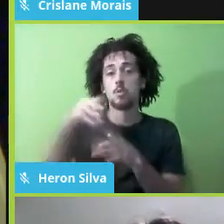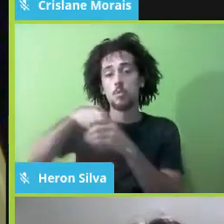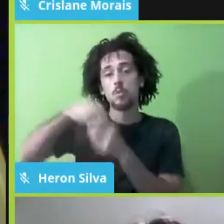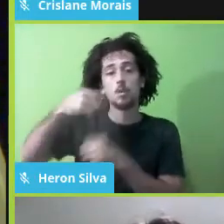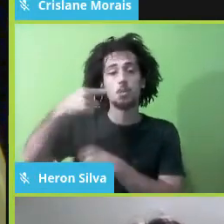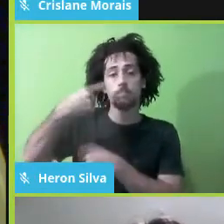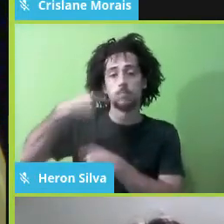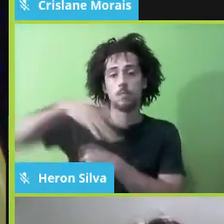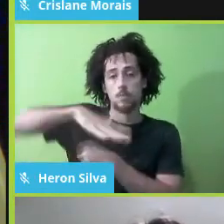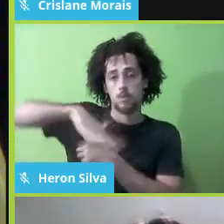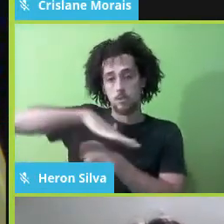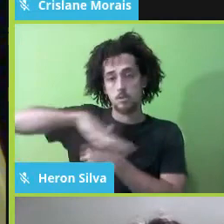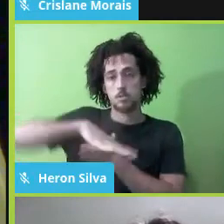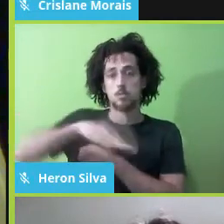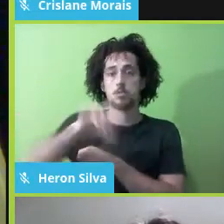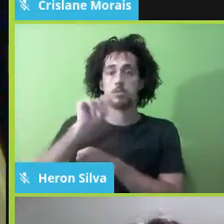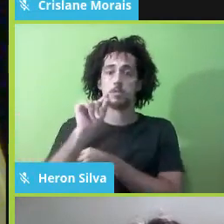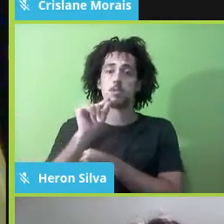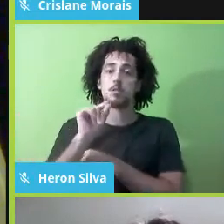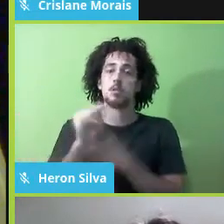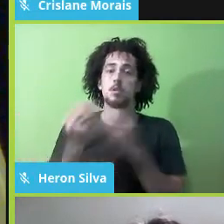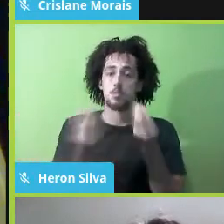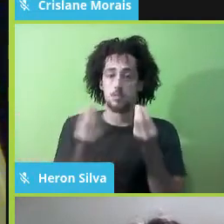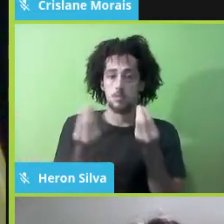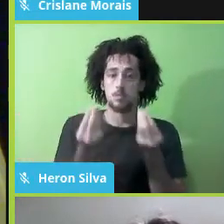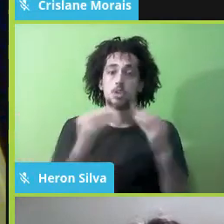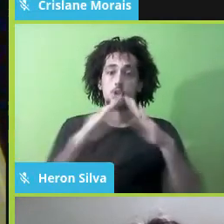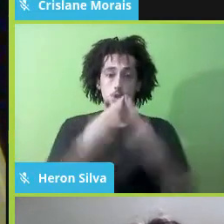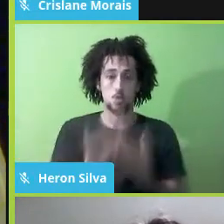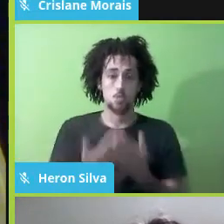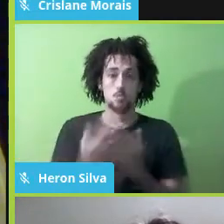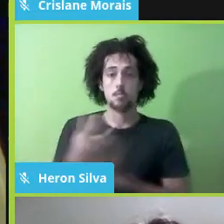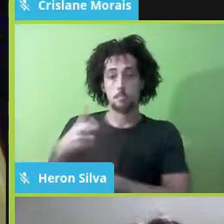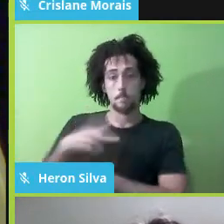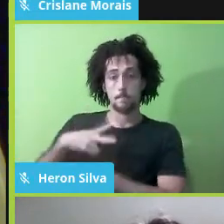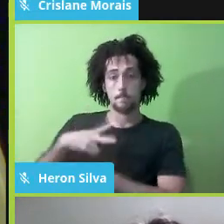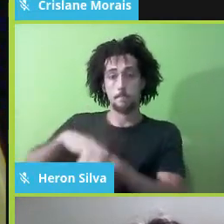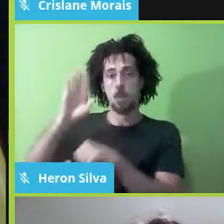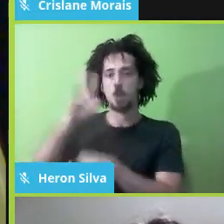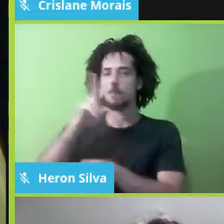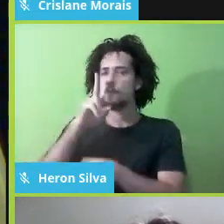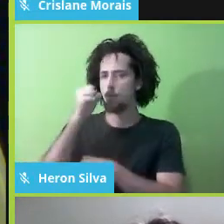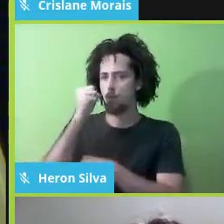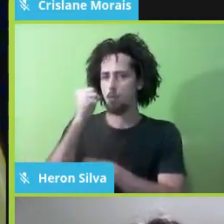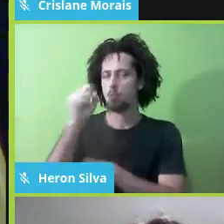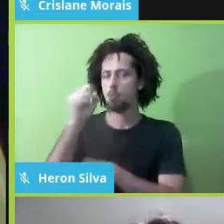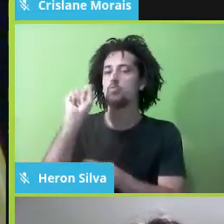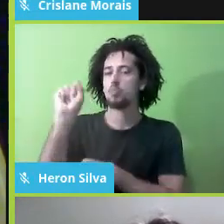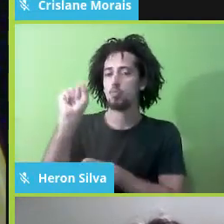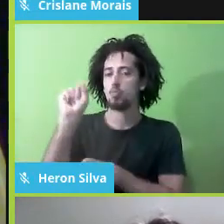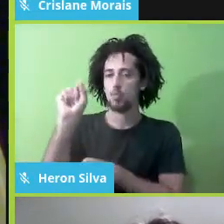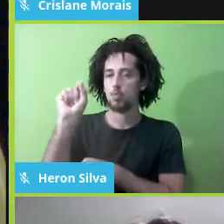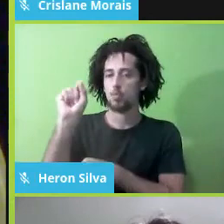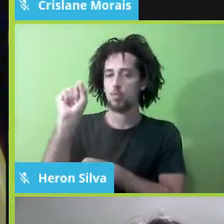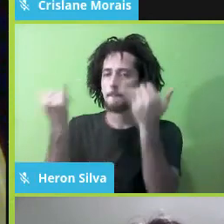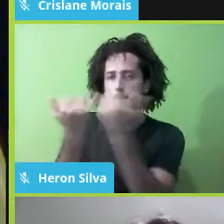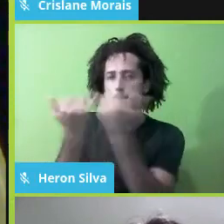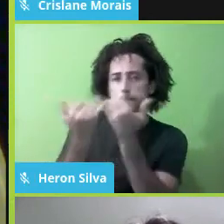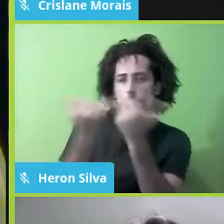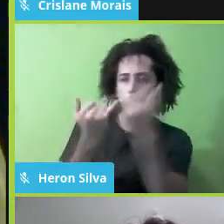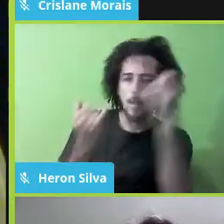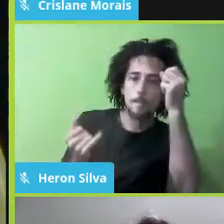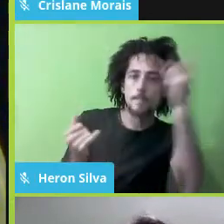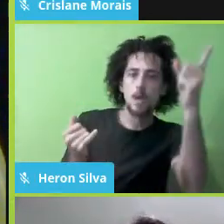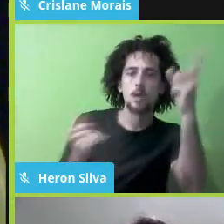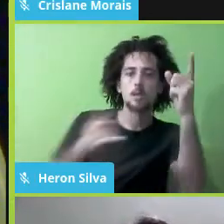enfim, deixar as escolas privadas mais parecidas com a ideia que inspirou a educação pública de uma